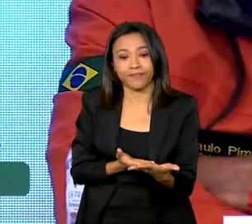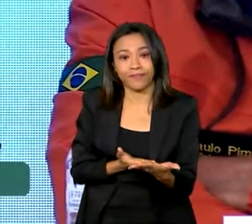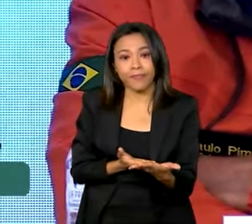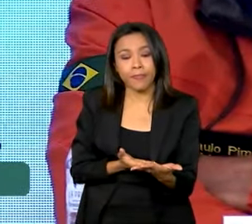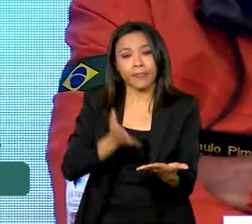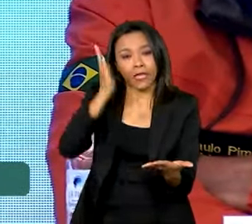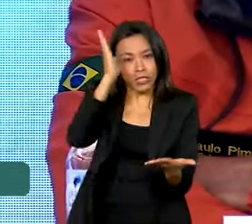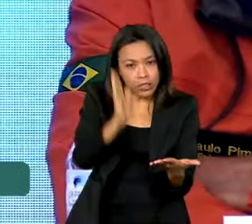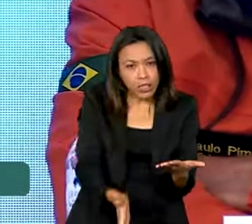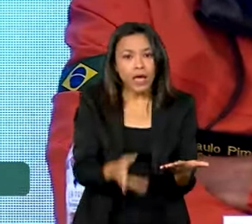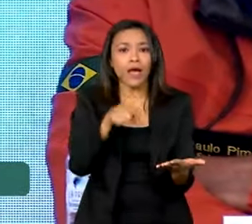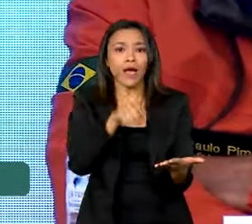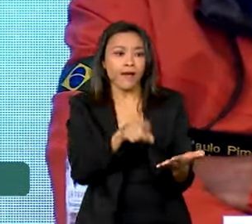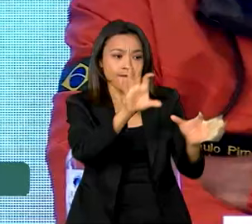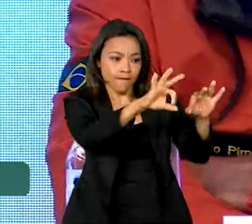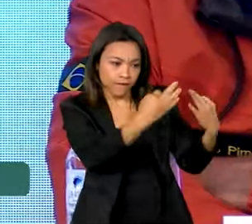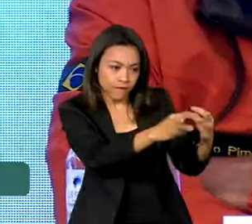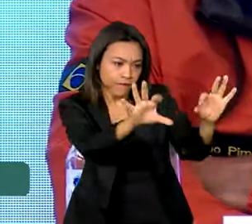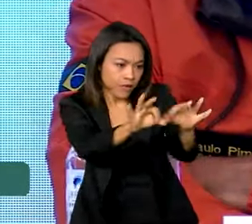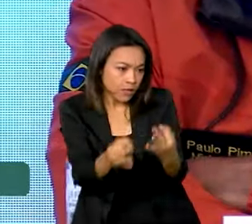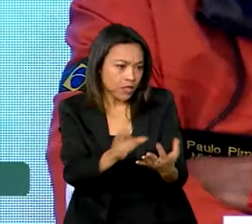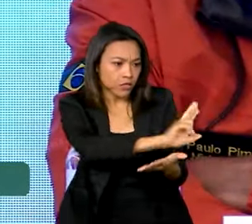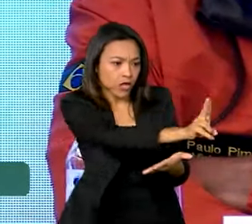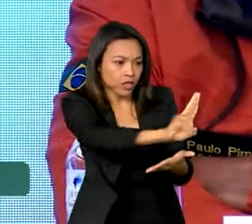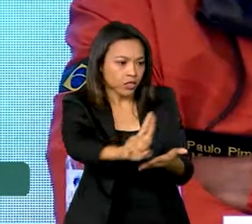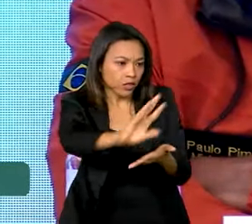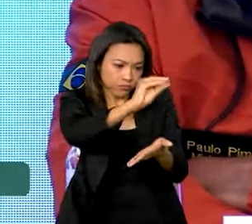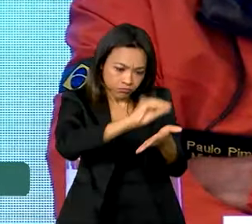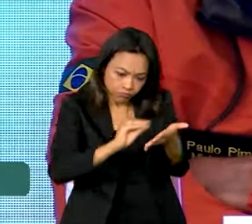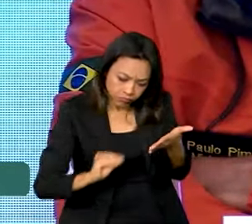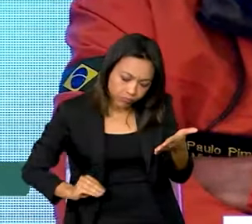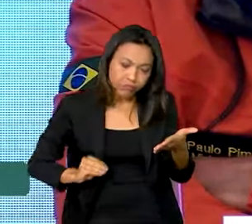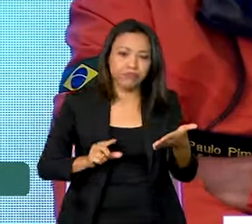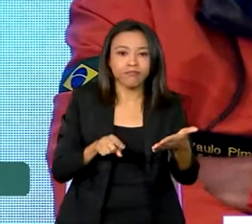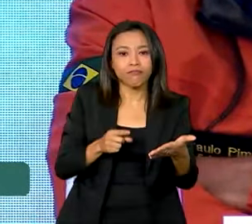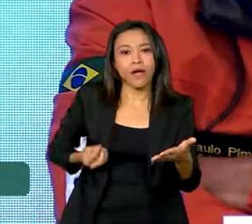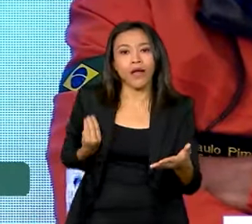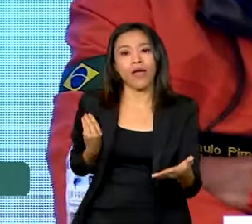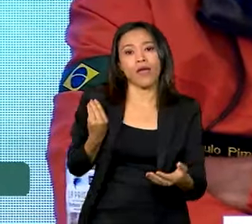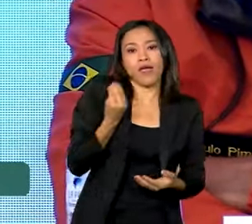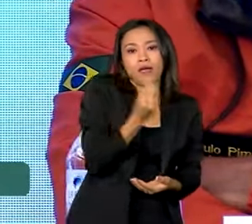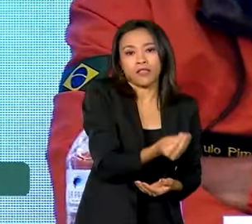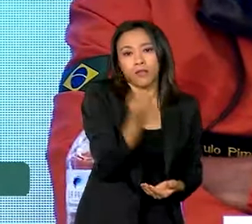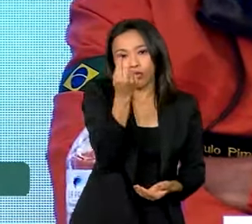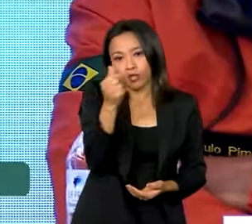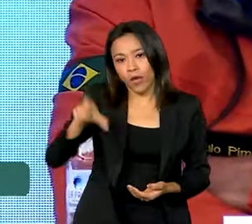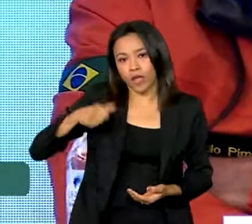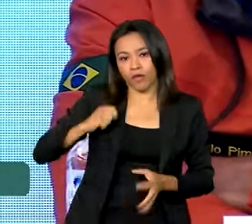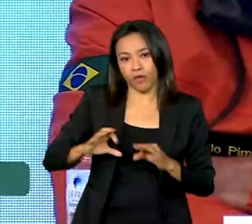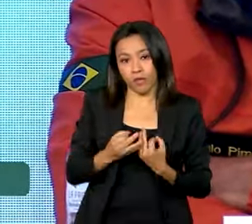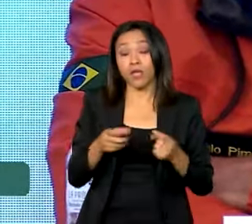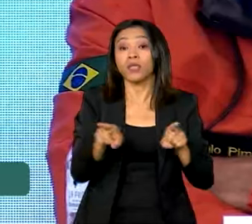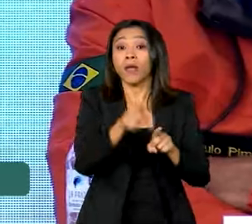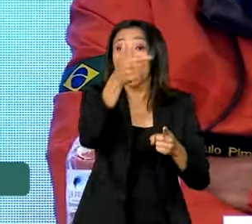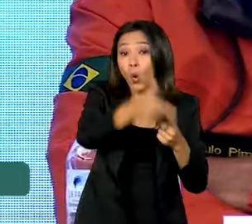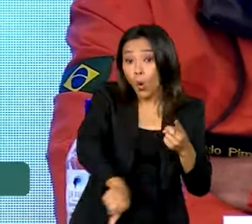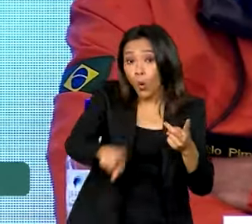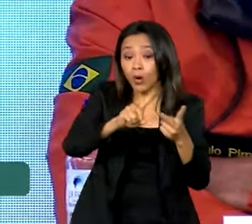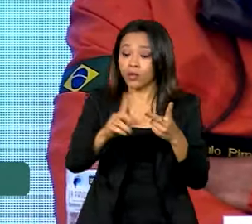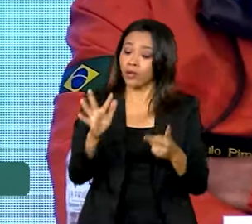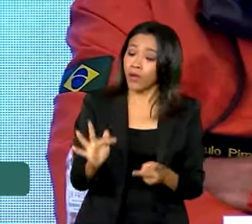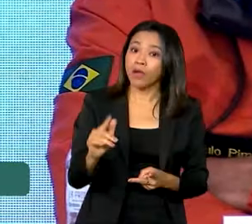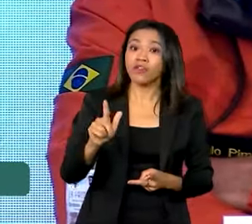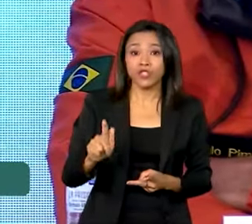acréscimo de famílias inseridas no cadastro do Bolsa Família. FGTS liberado para o